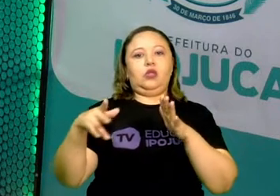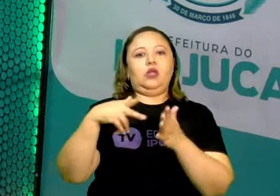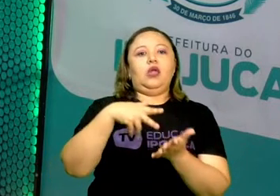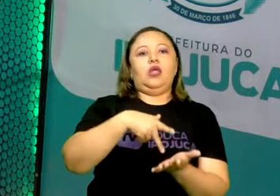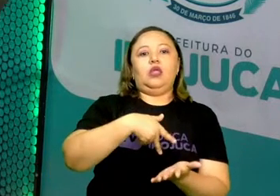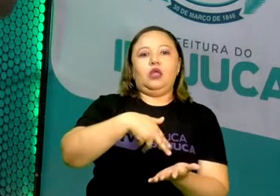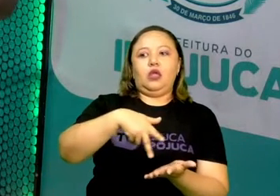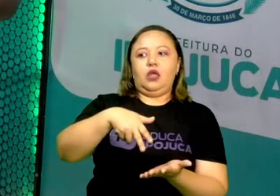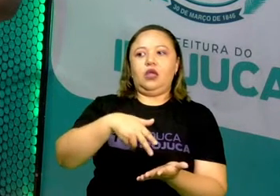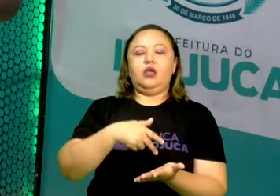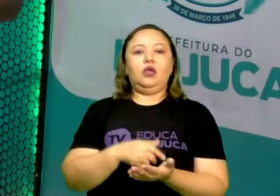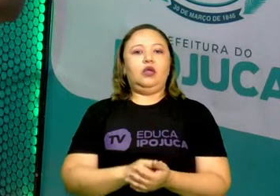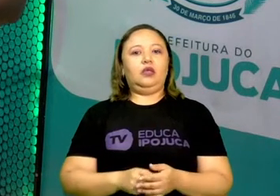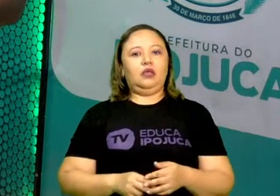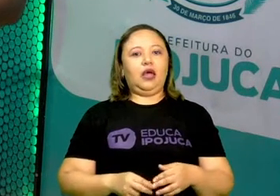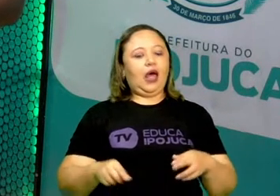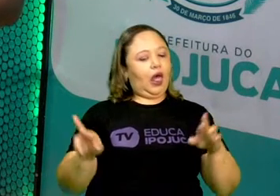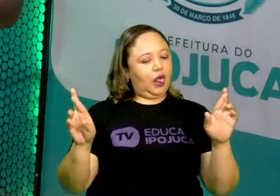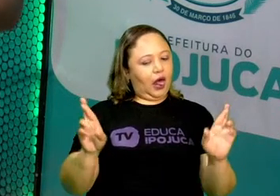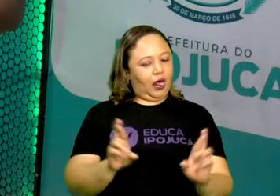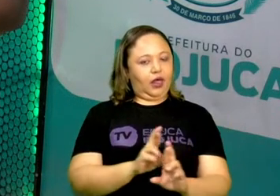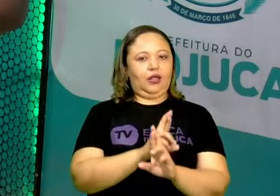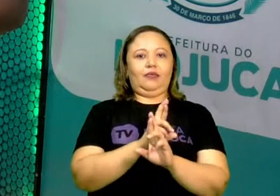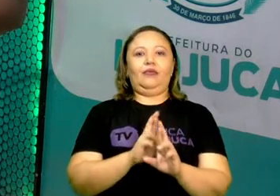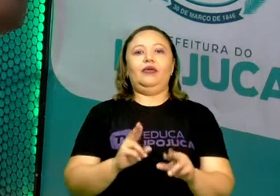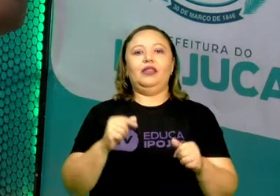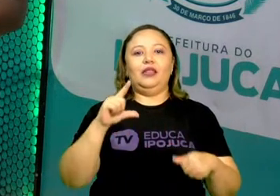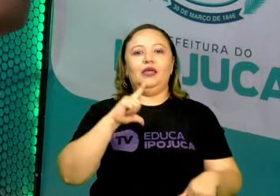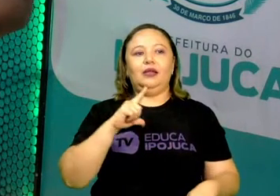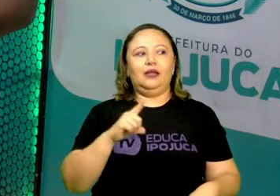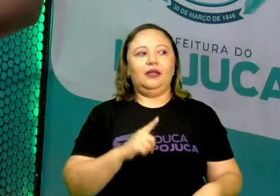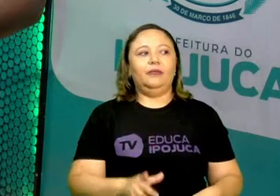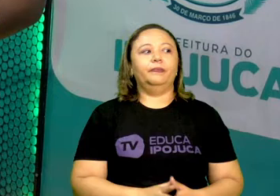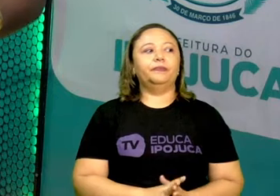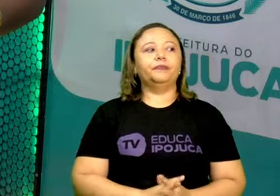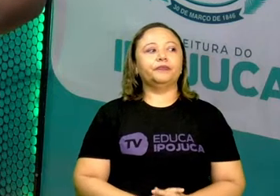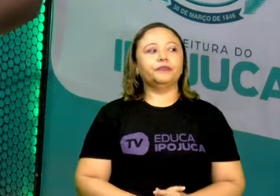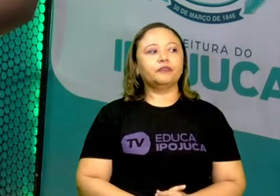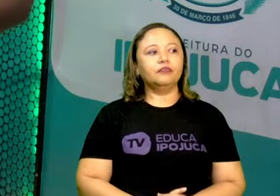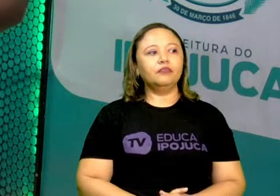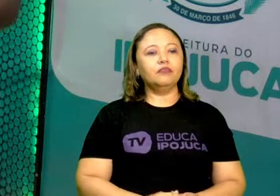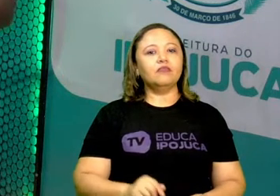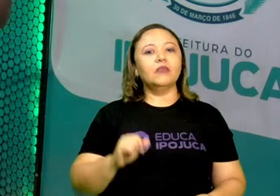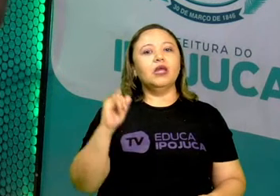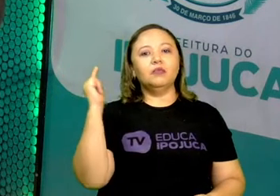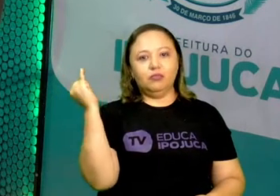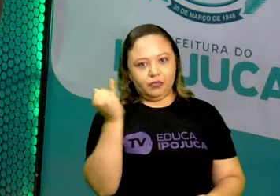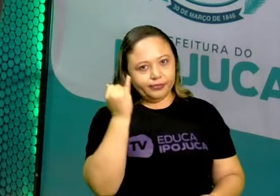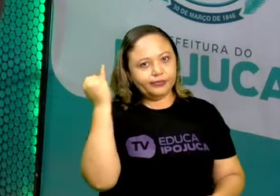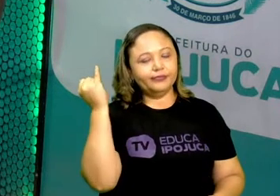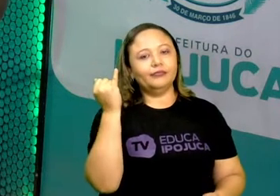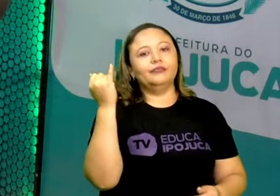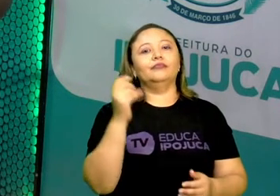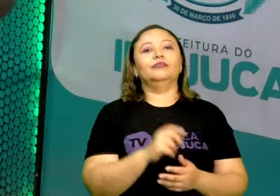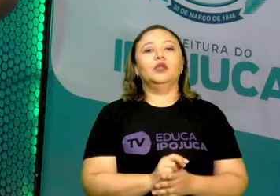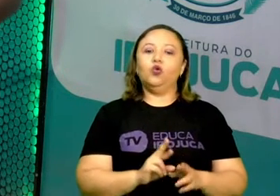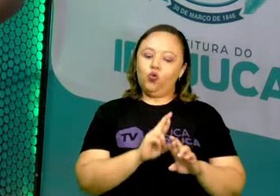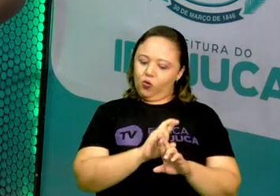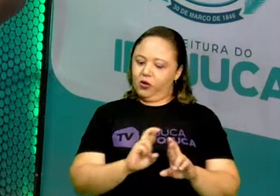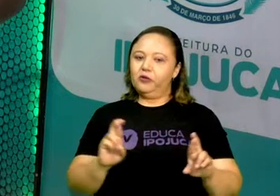dar ritmo a essa dança. Ele é fundamental e